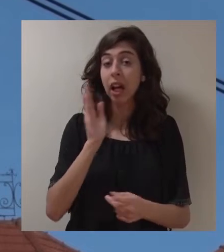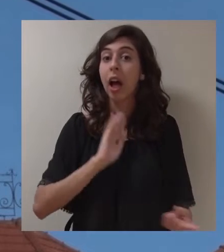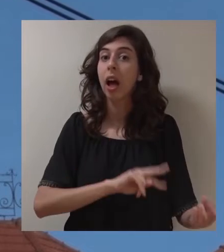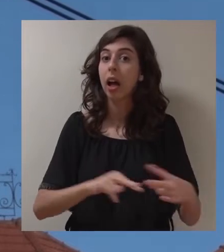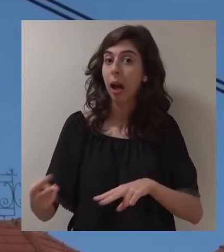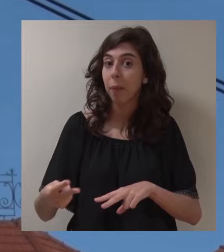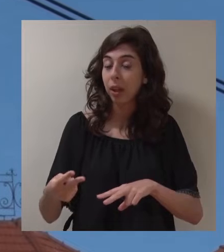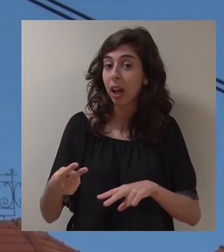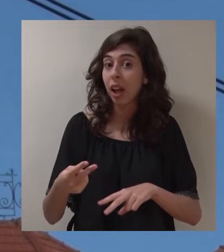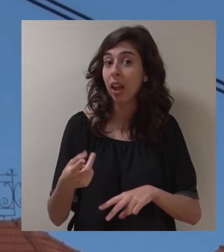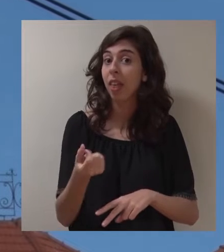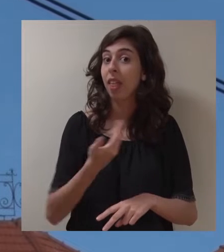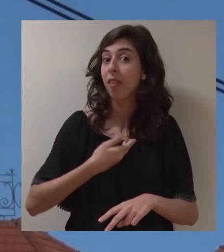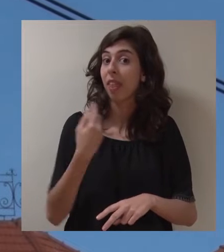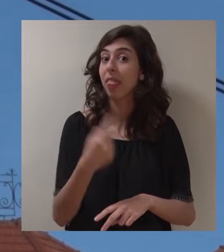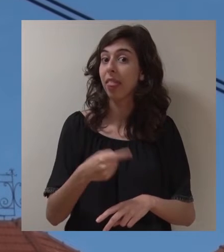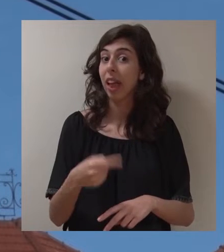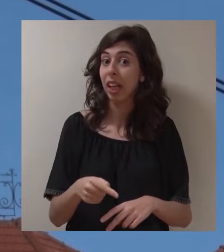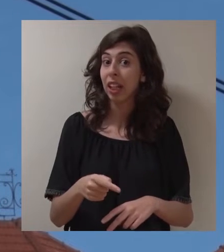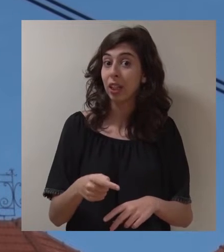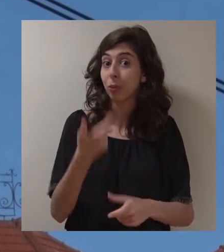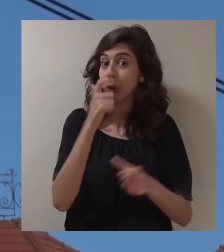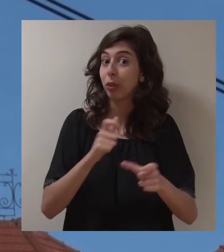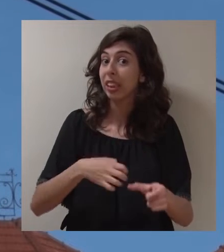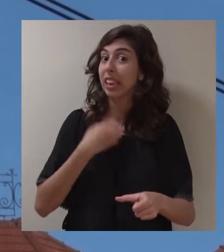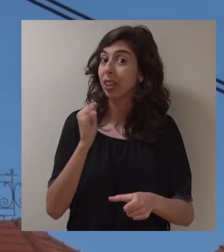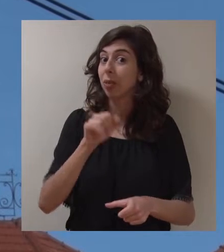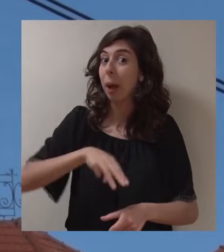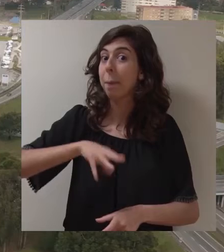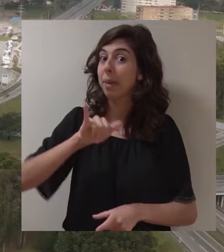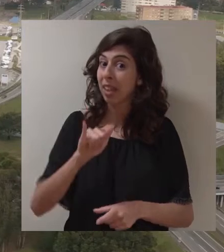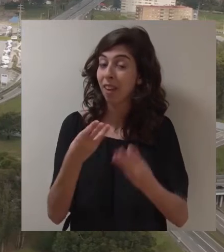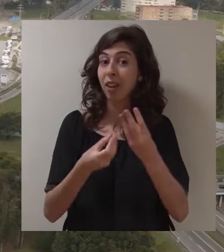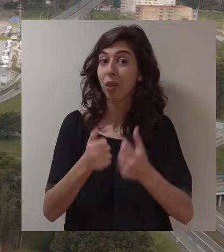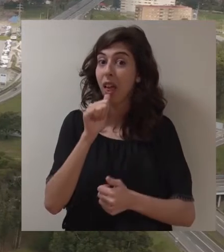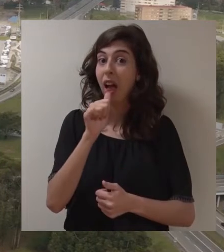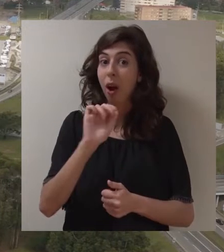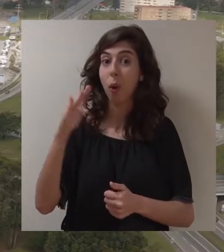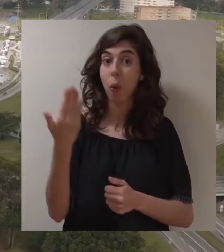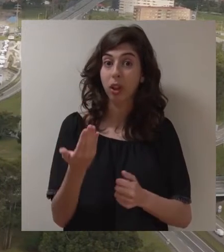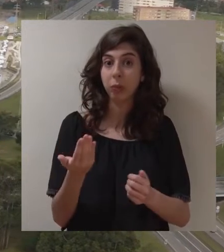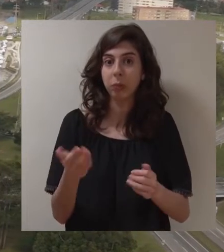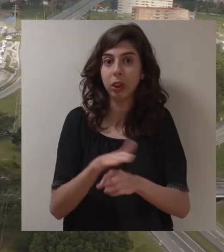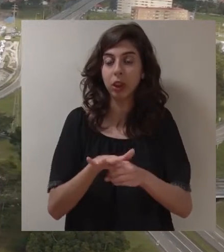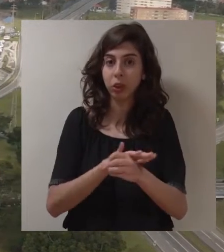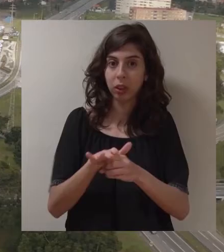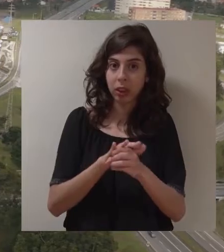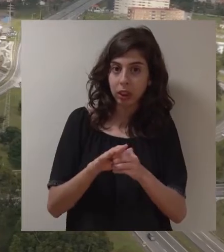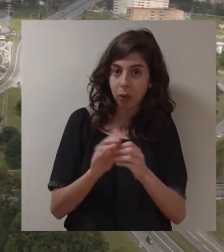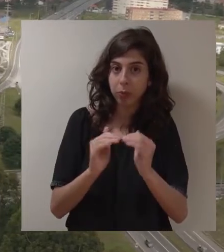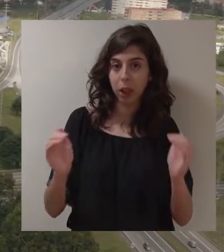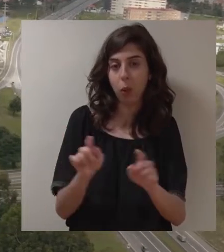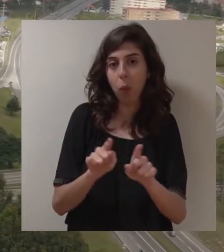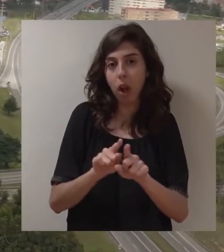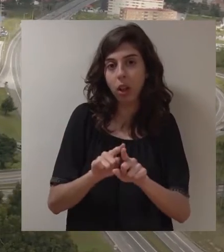Câmara deve muito, os cidadãos sentem isso no bolso, no IMI, na fatura da água. Quando a Câmara tem uma situação estabilizada, como